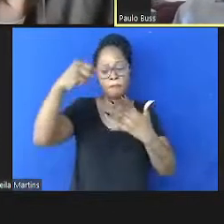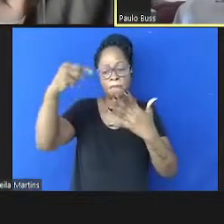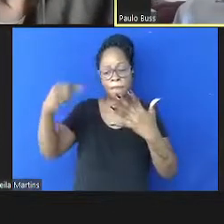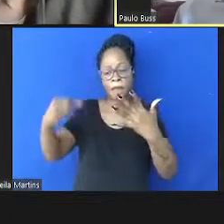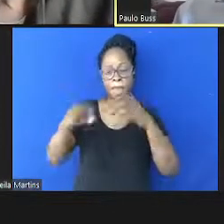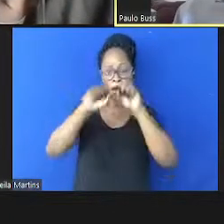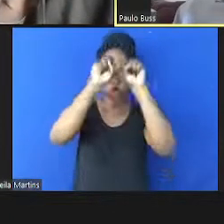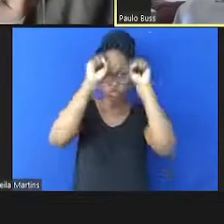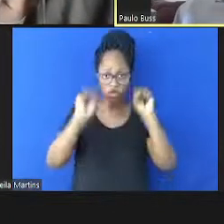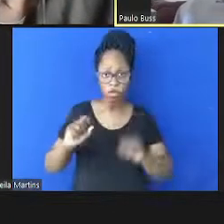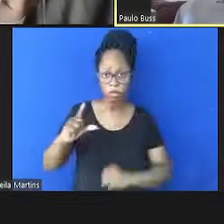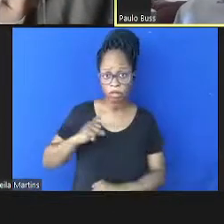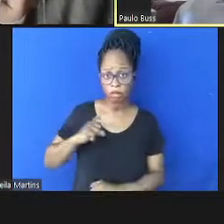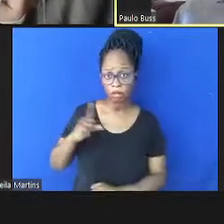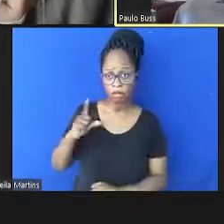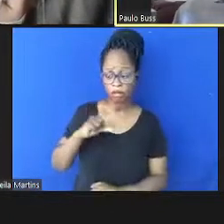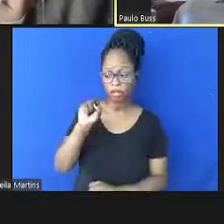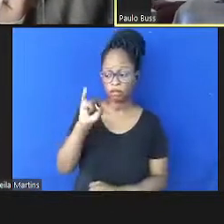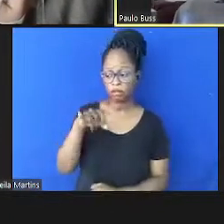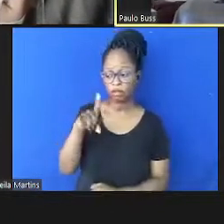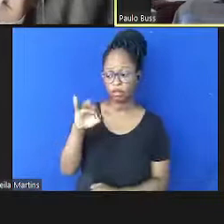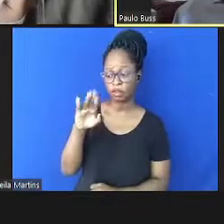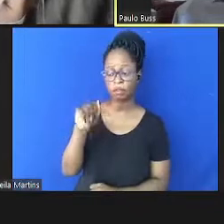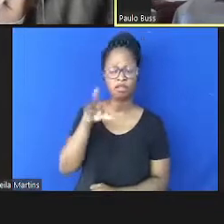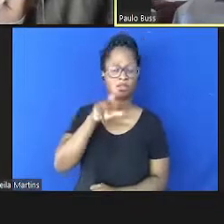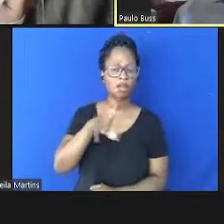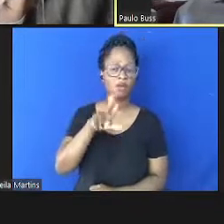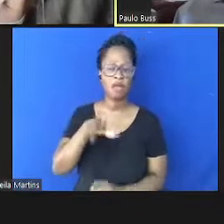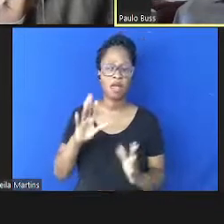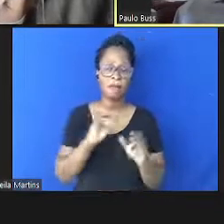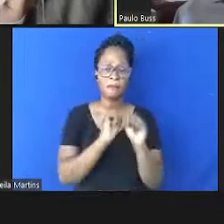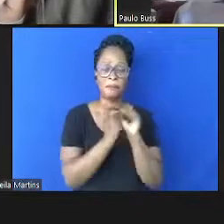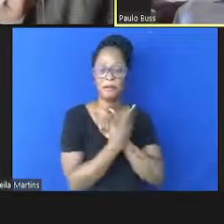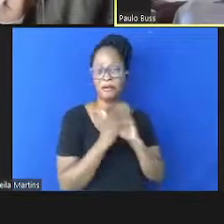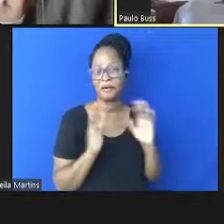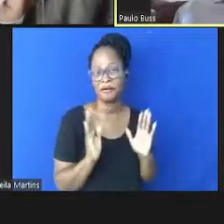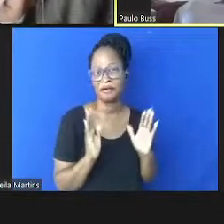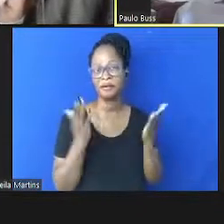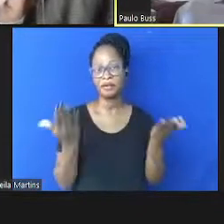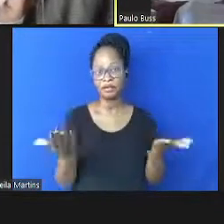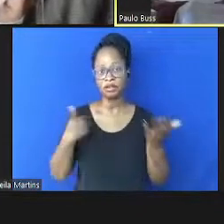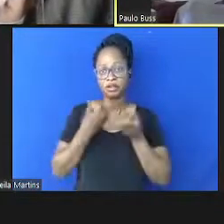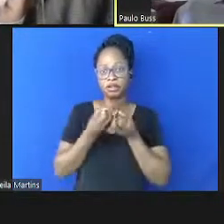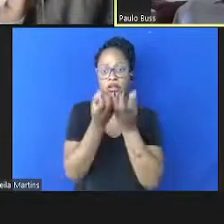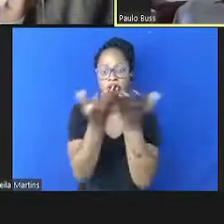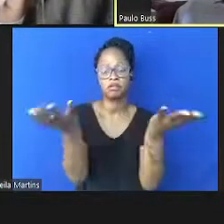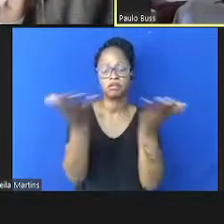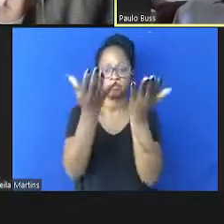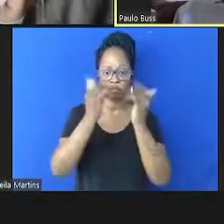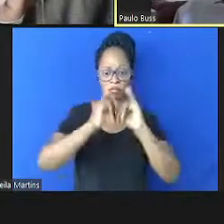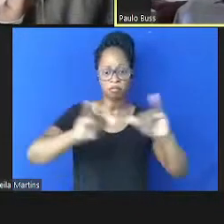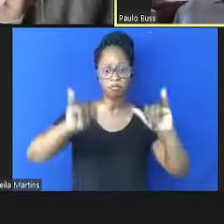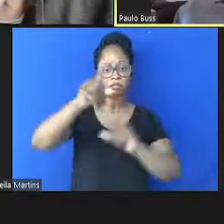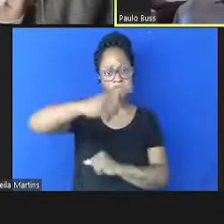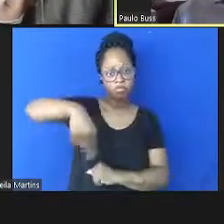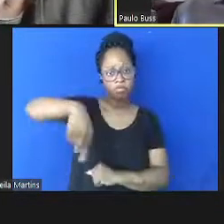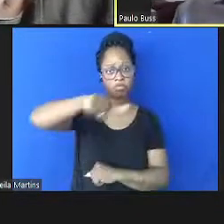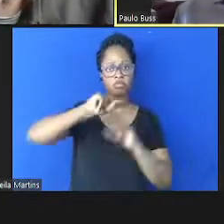cercam essa sindemia e não pandemia. Então, eu queria compartilhar com vocês essa